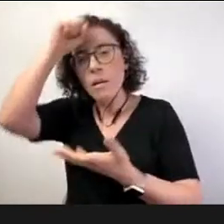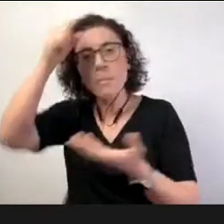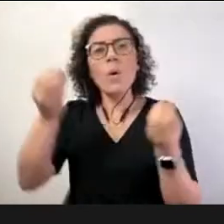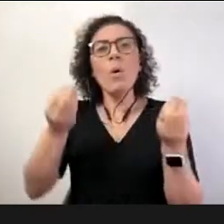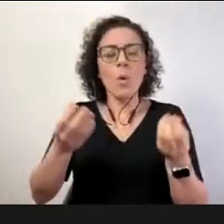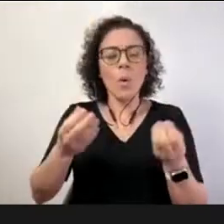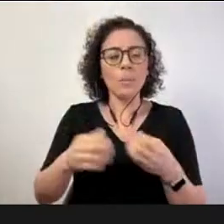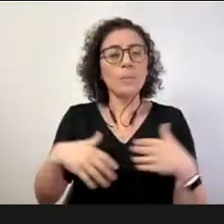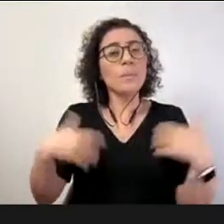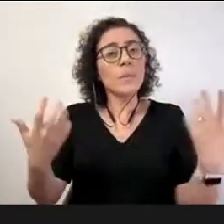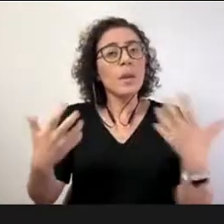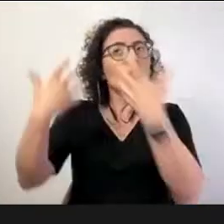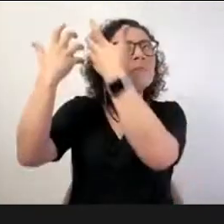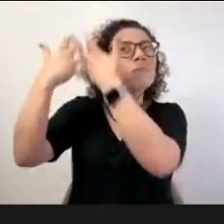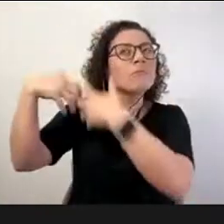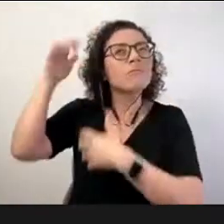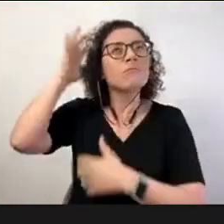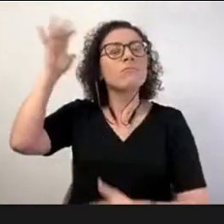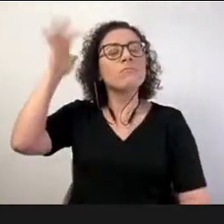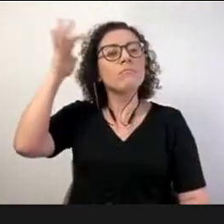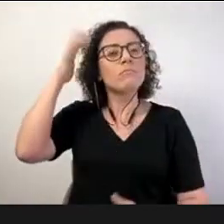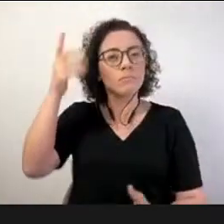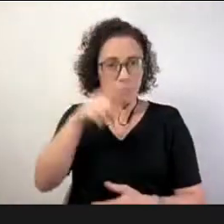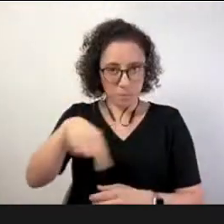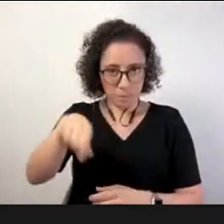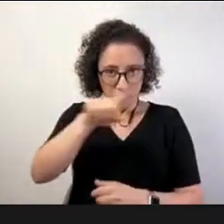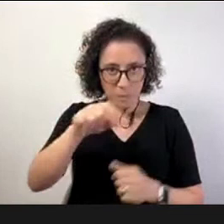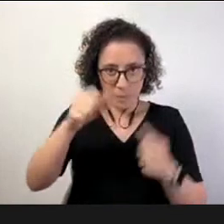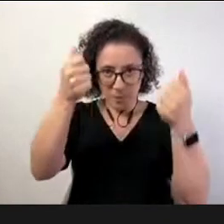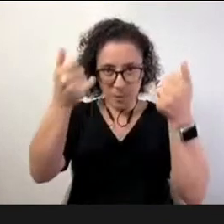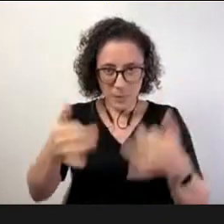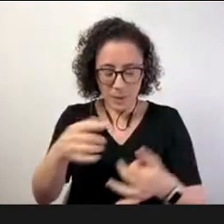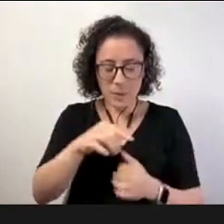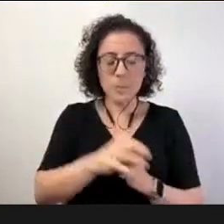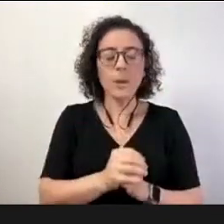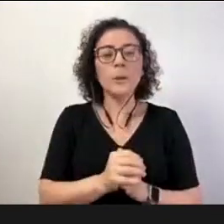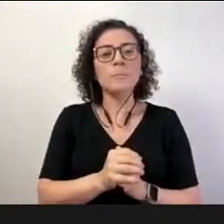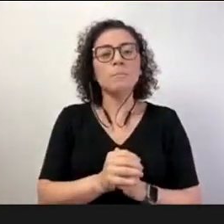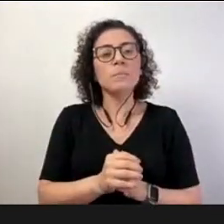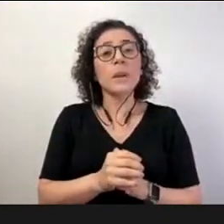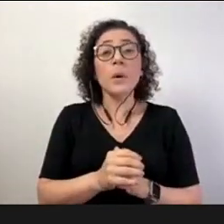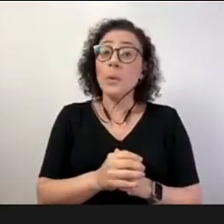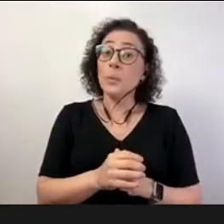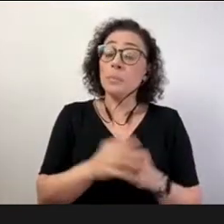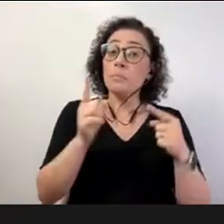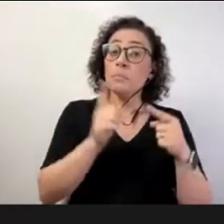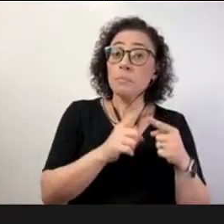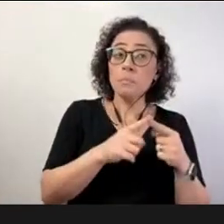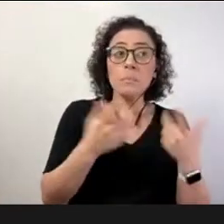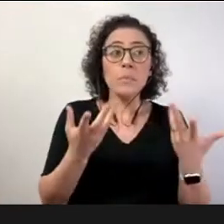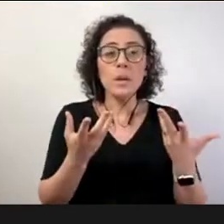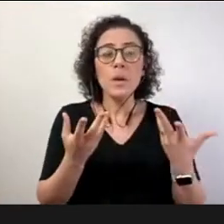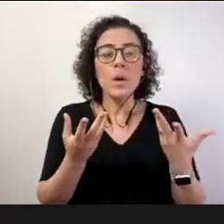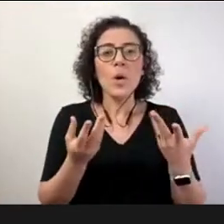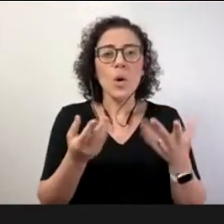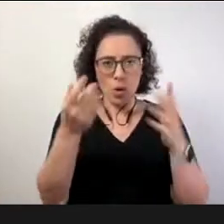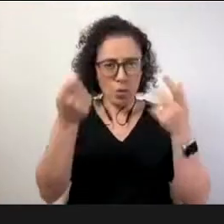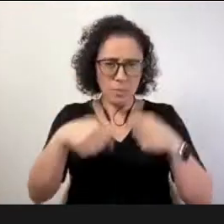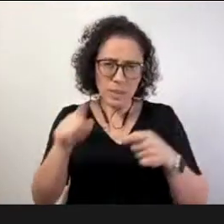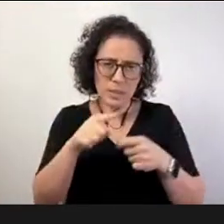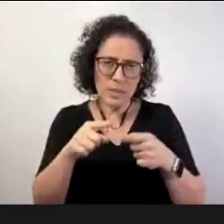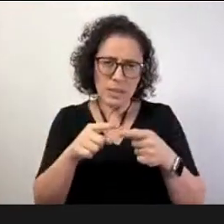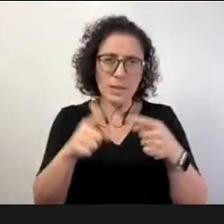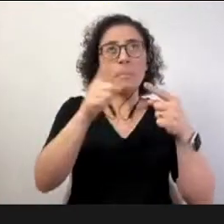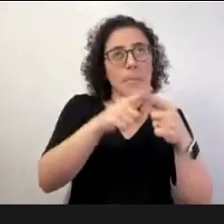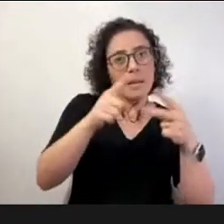reflexões para as respectivas explanações. Primeira, como que se estabelece, e não precisa ser necessariamente nessa